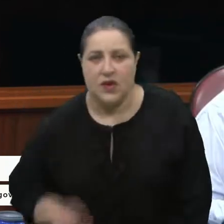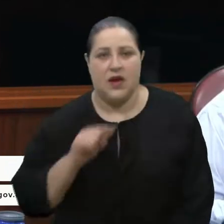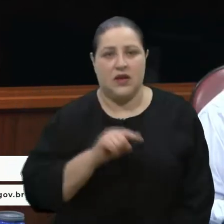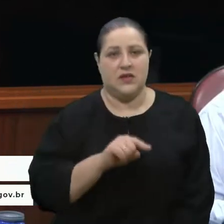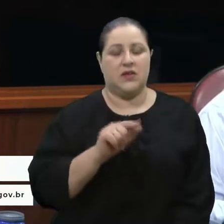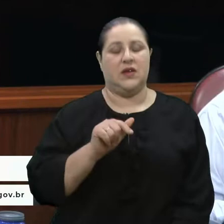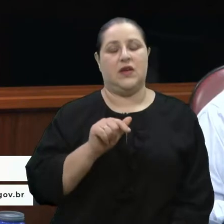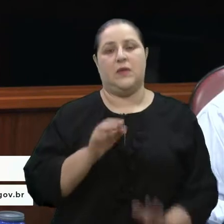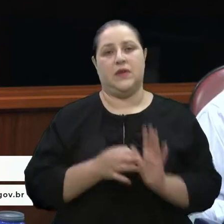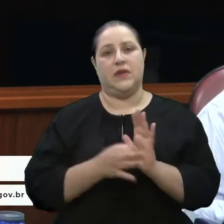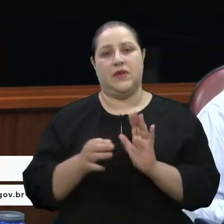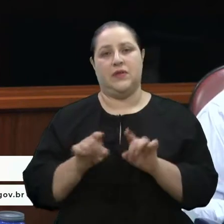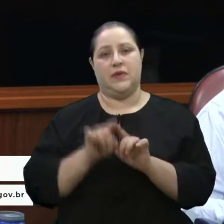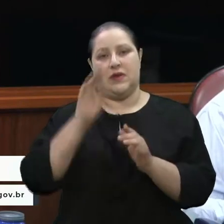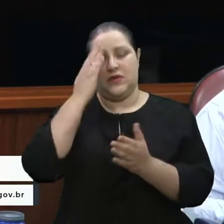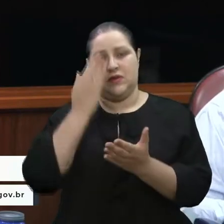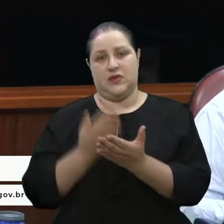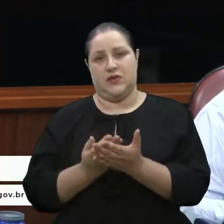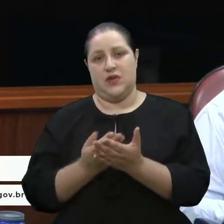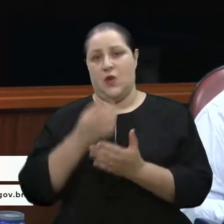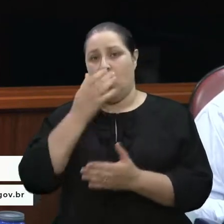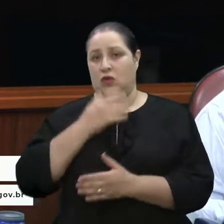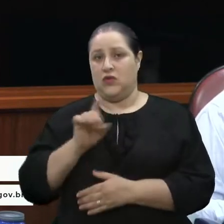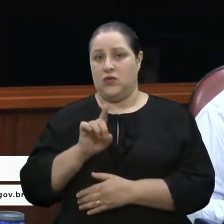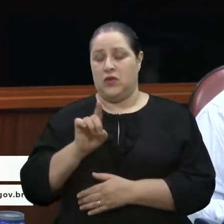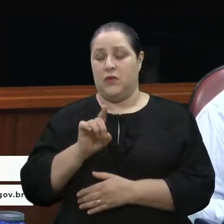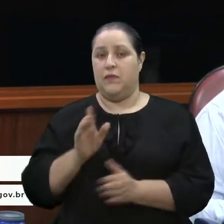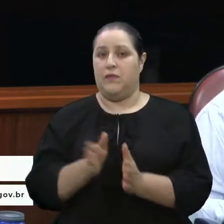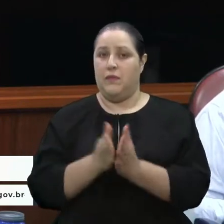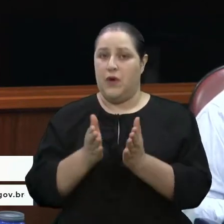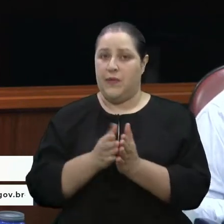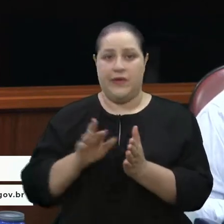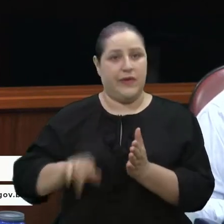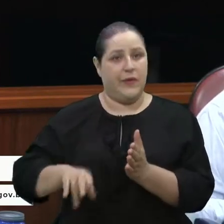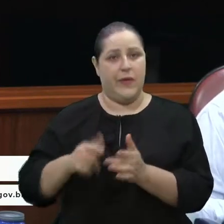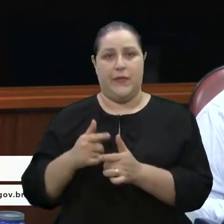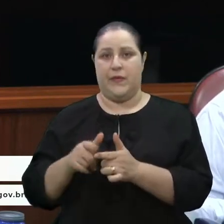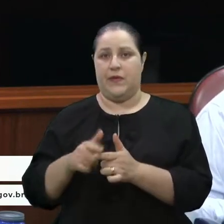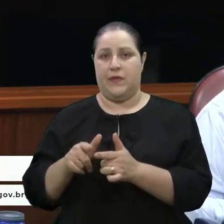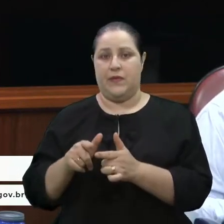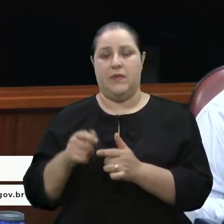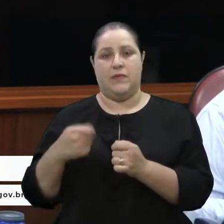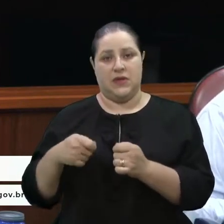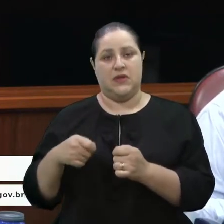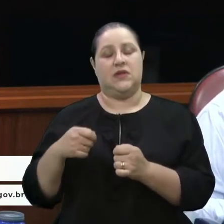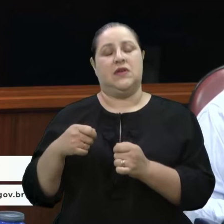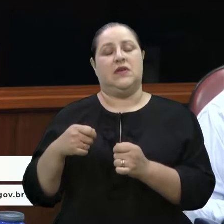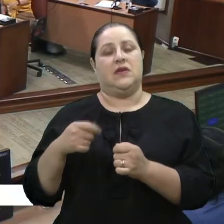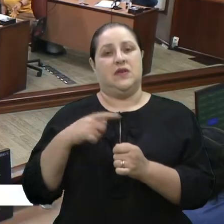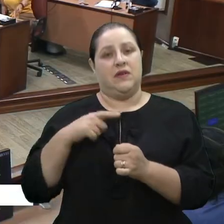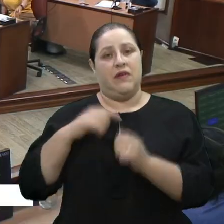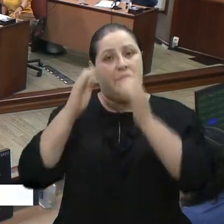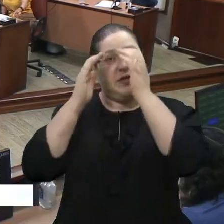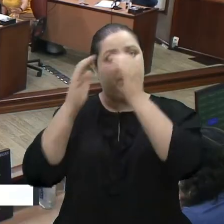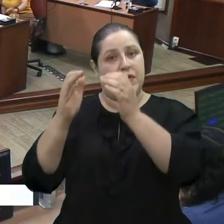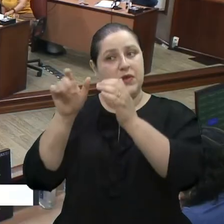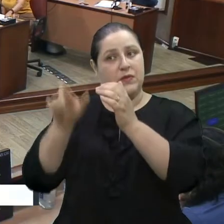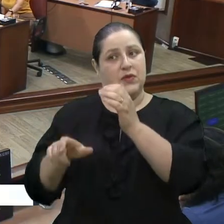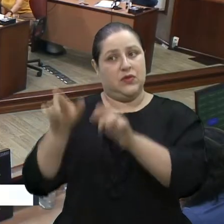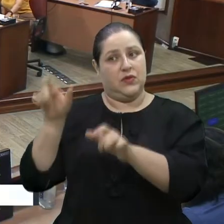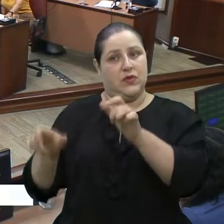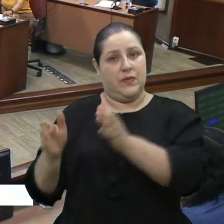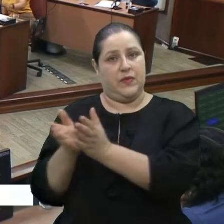não. Pobre não é problema. Pobre precisa vir para o orçamento e ser respeitado. Quero lhe dizer, vereador D'Ambrós, que,